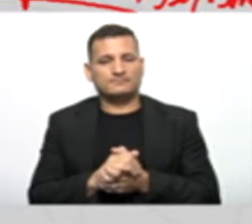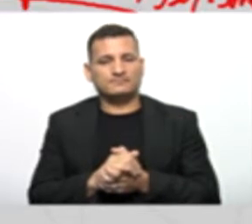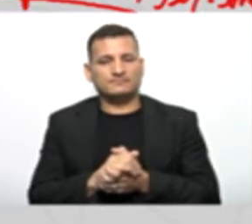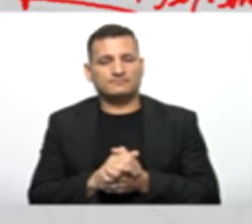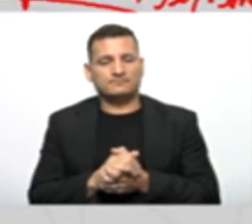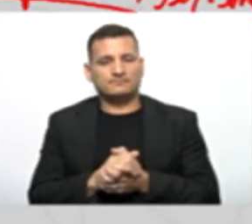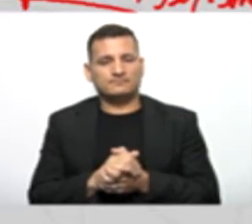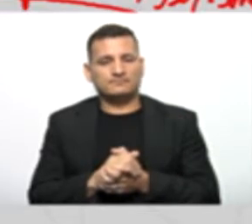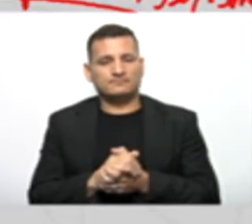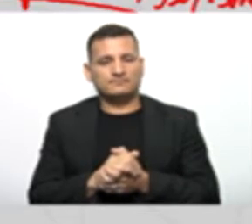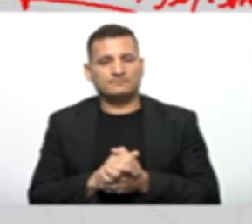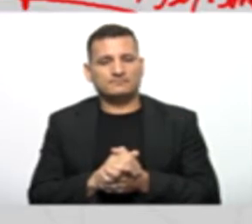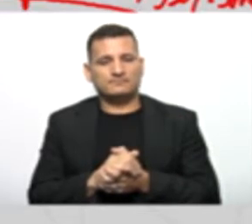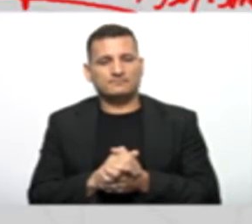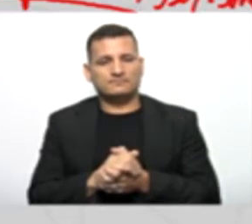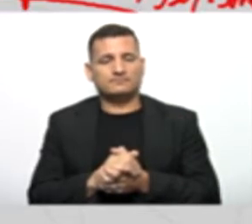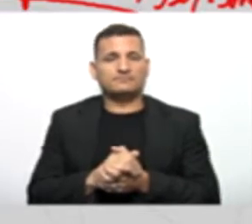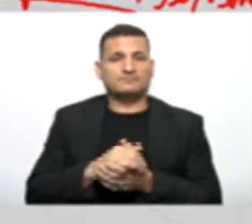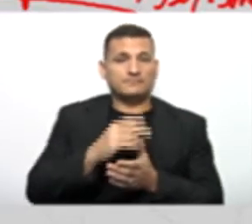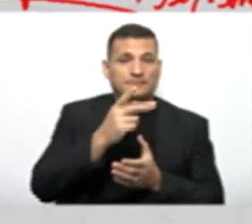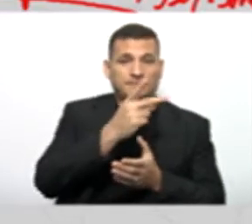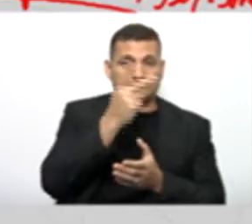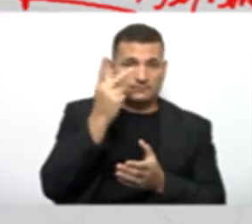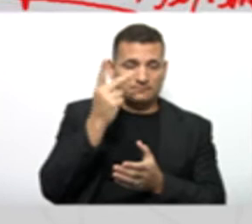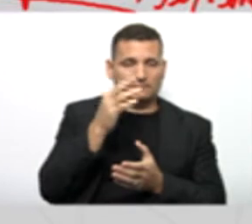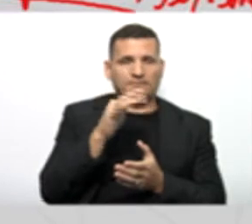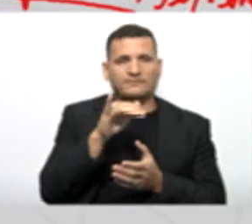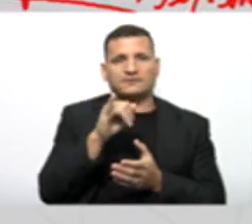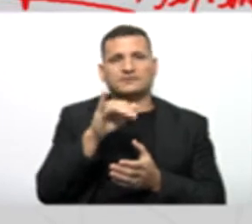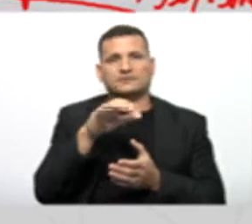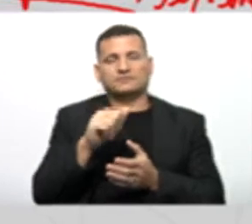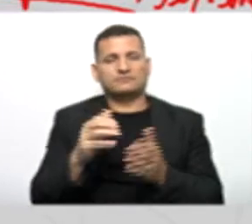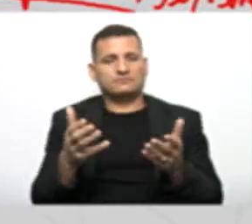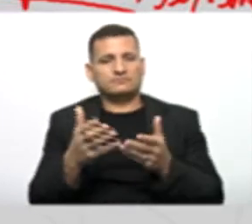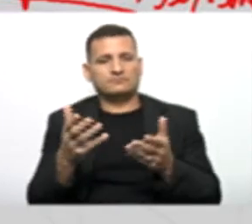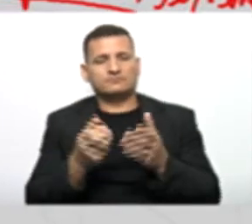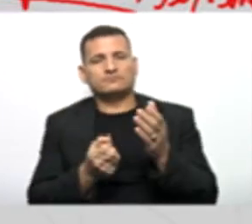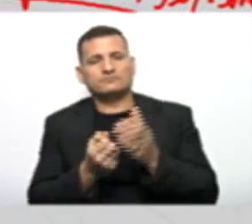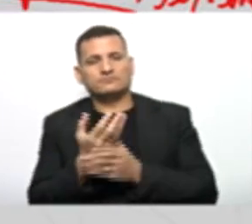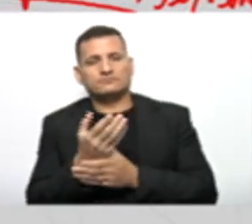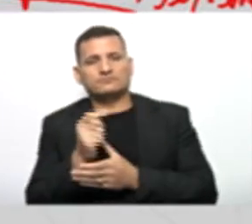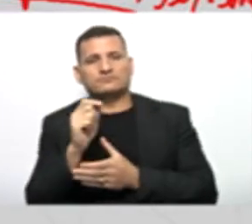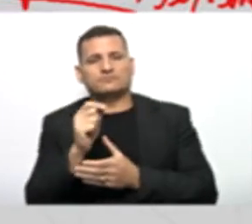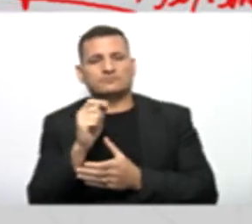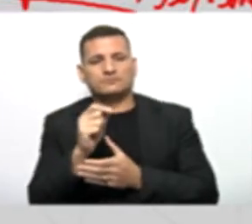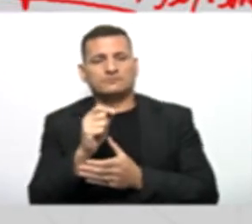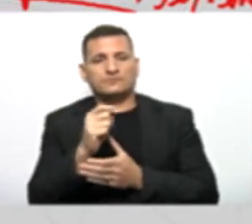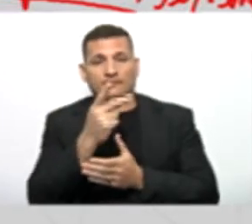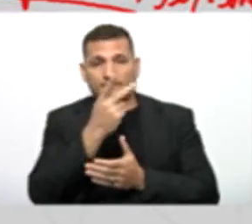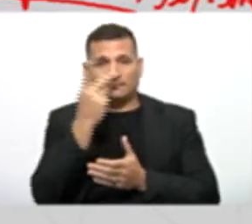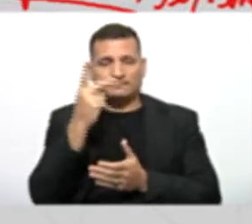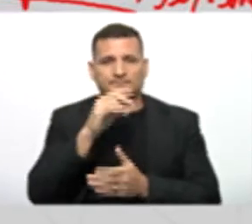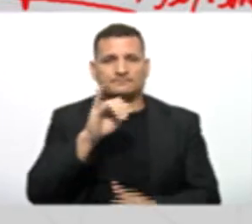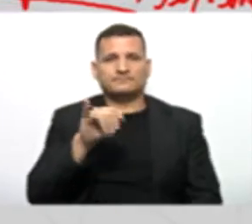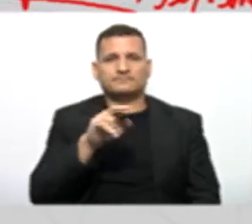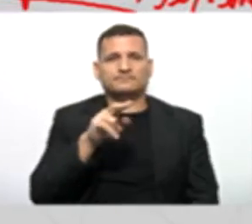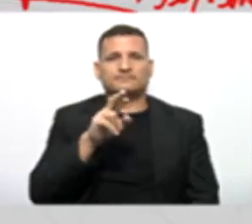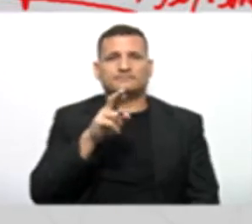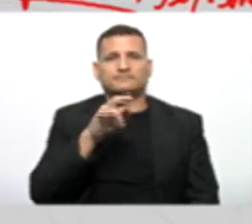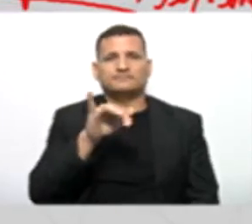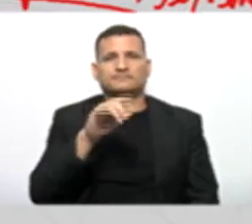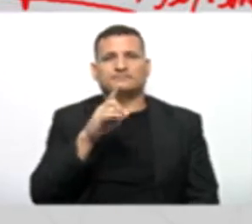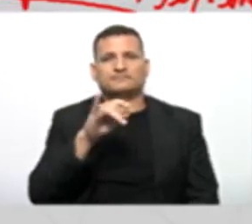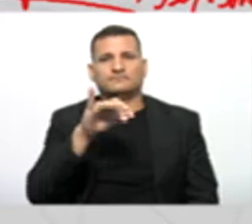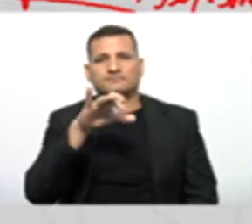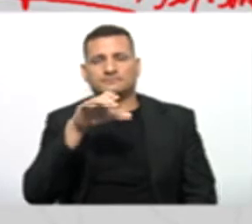classe Pessoa física Nós vamos criar A classe Pessoa jurídica Mesmo padrão O que